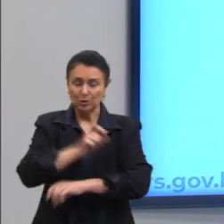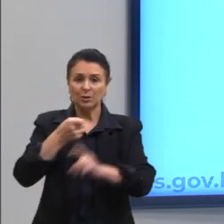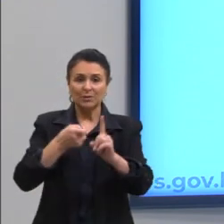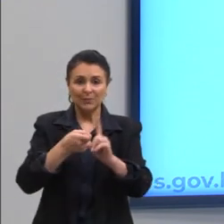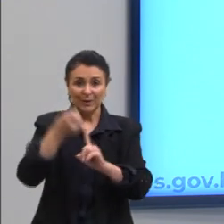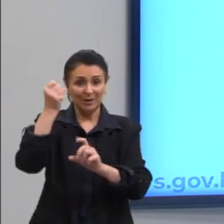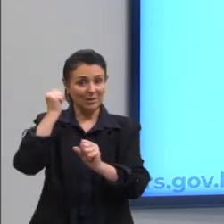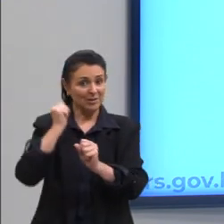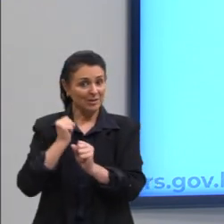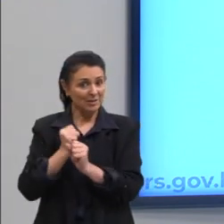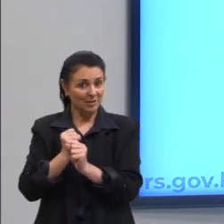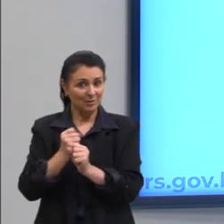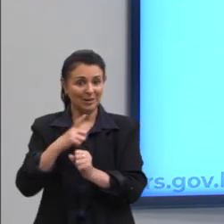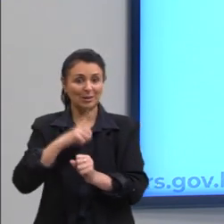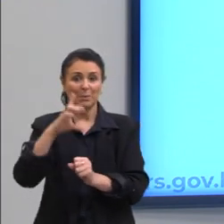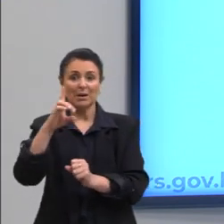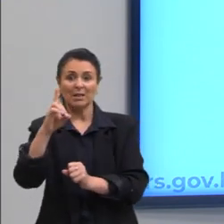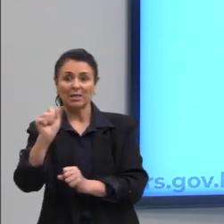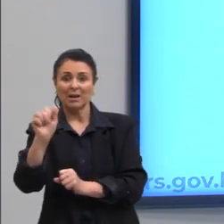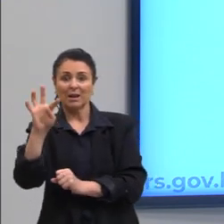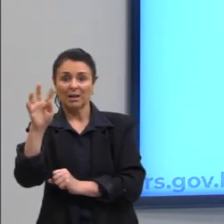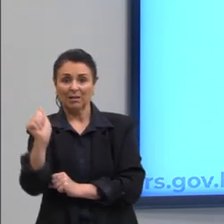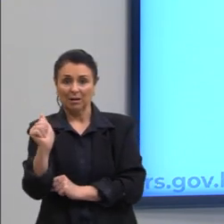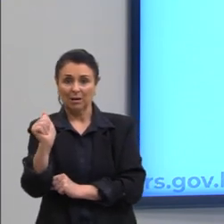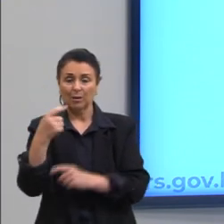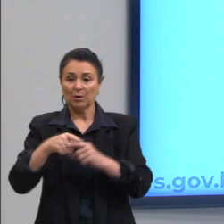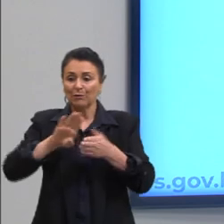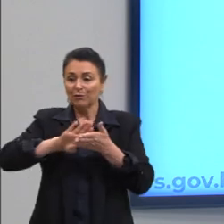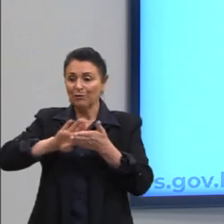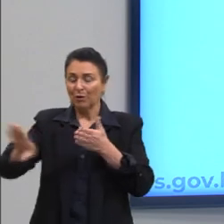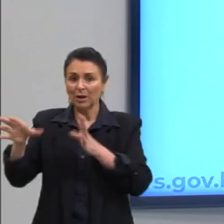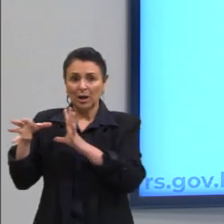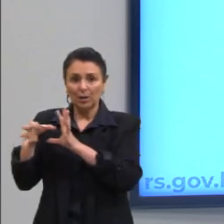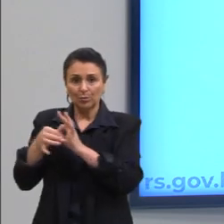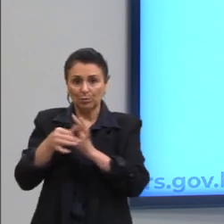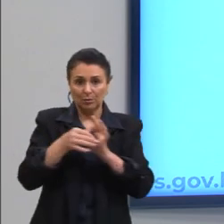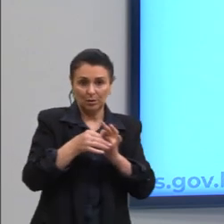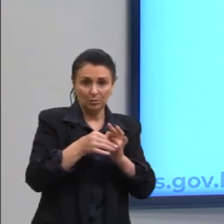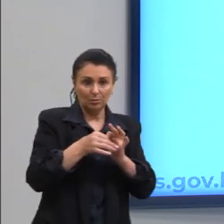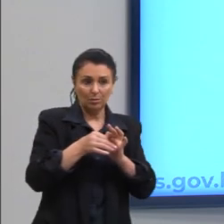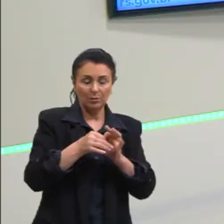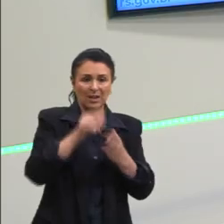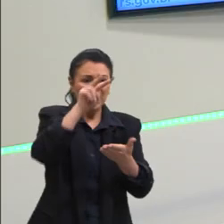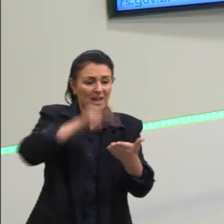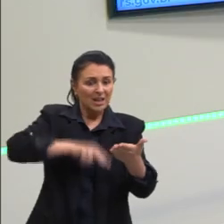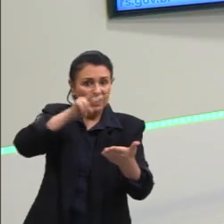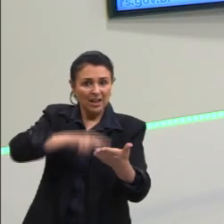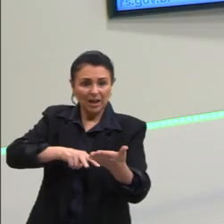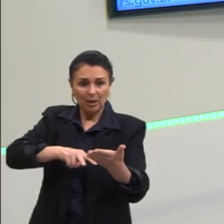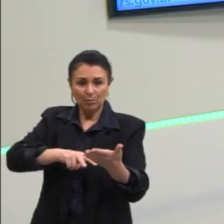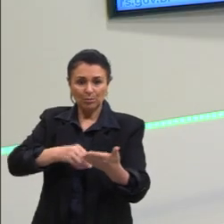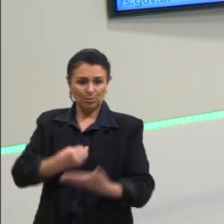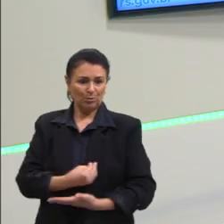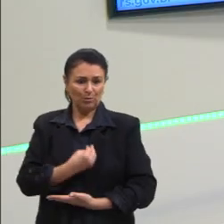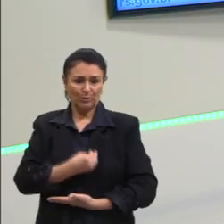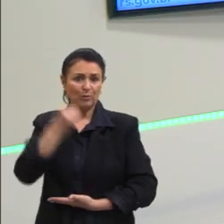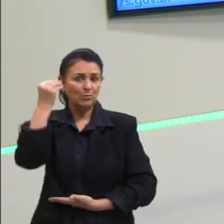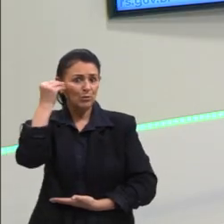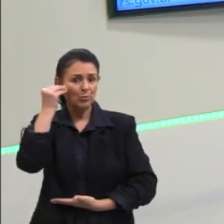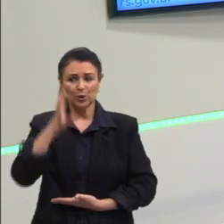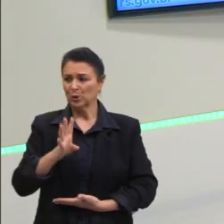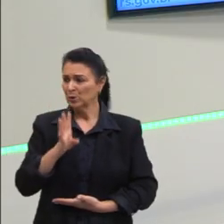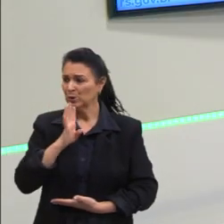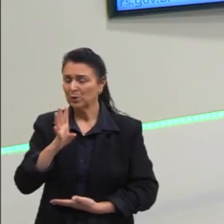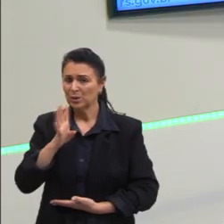datada, porque, fora desse contexto, se o leitor não vivenciou, não sabe, não conhece, a